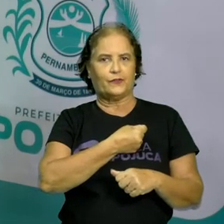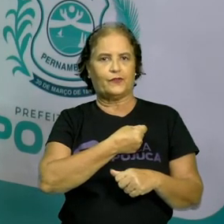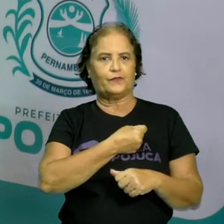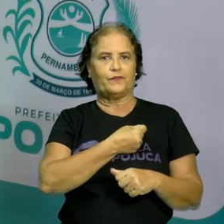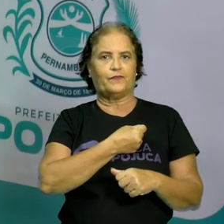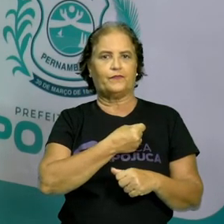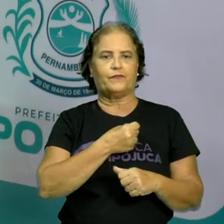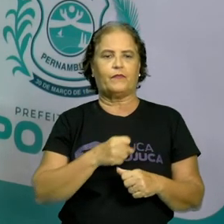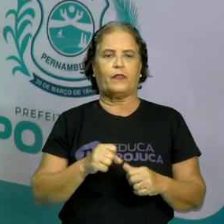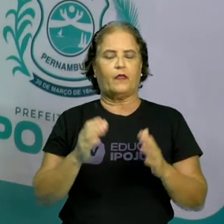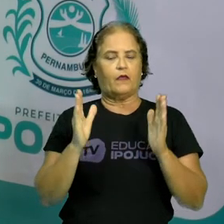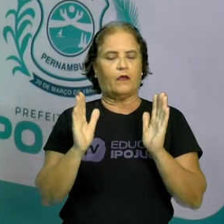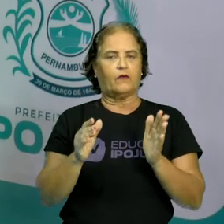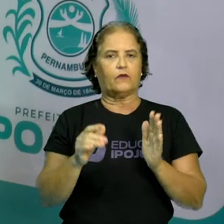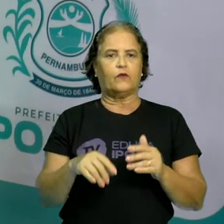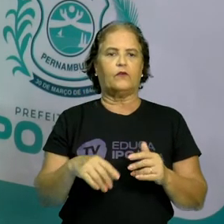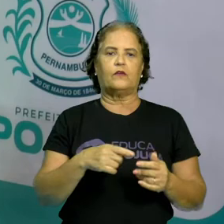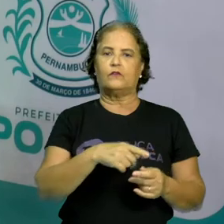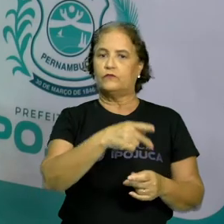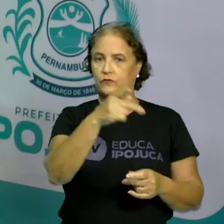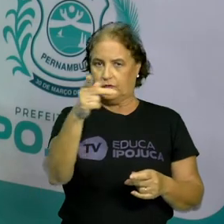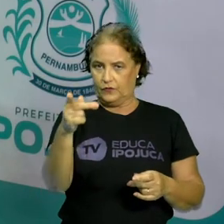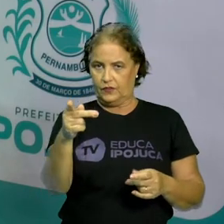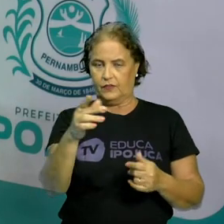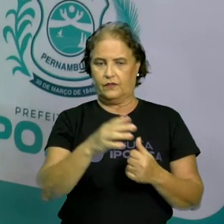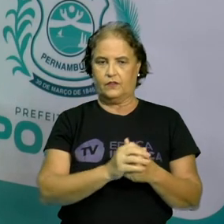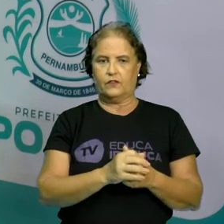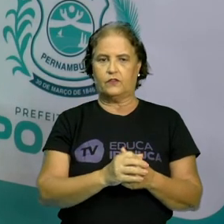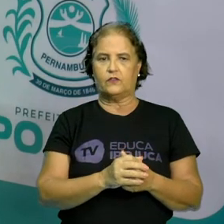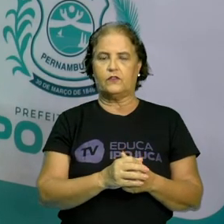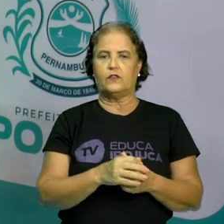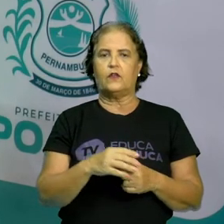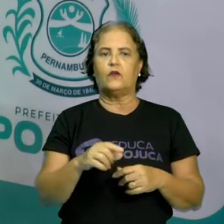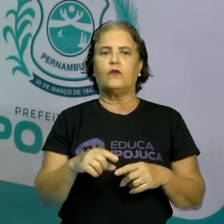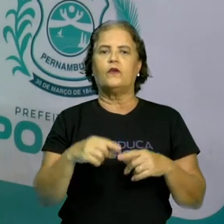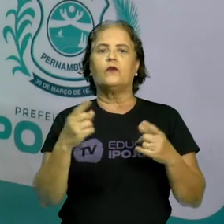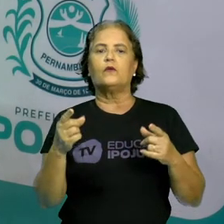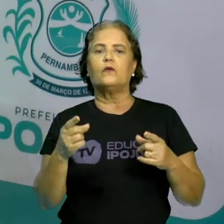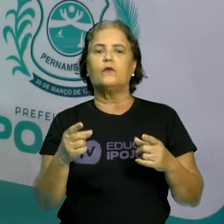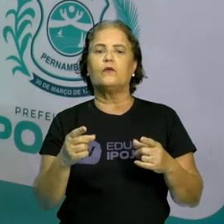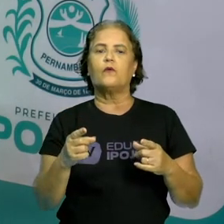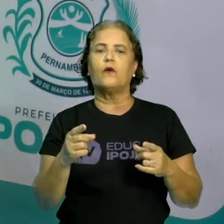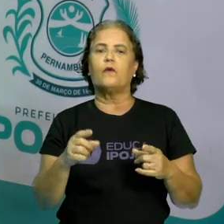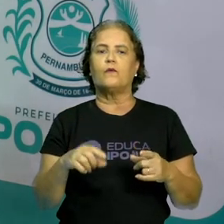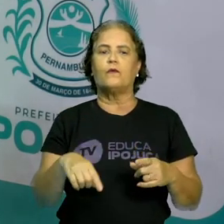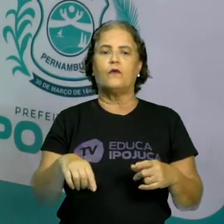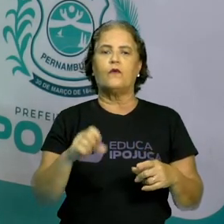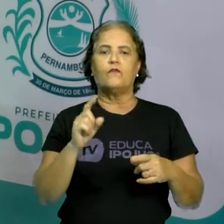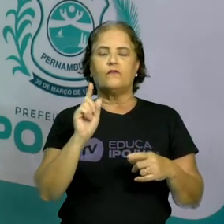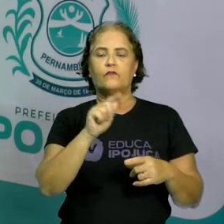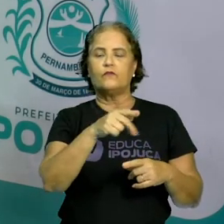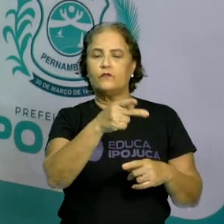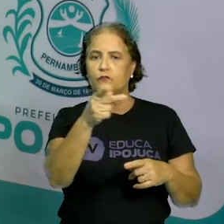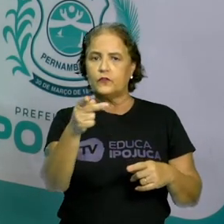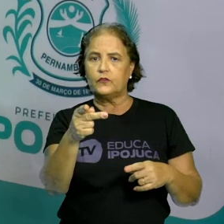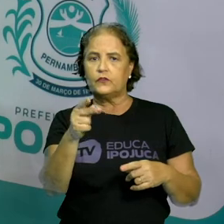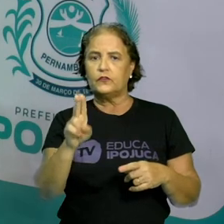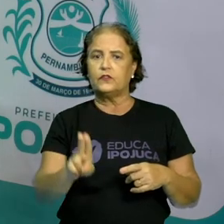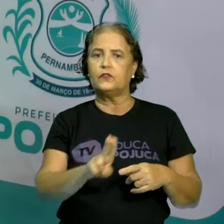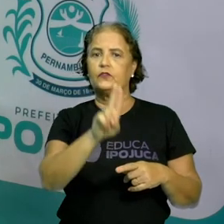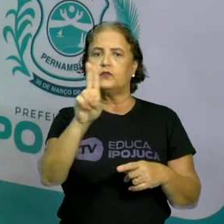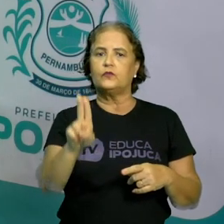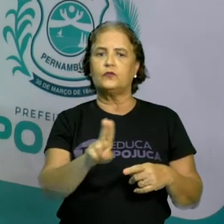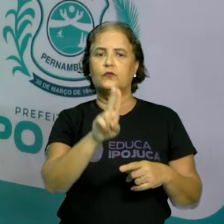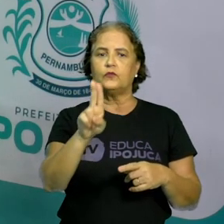crianças, é a vez de vocês. Em que situação do dia a dia vocês utilizam os